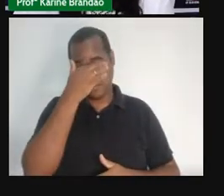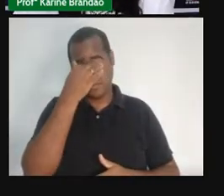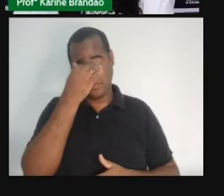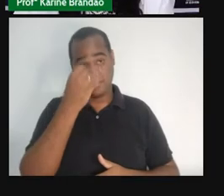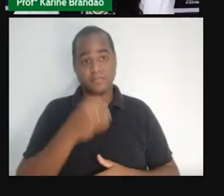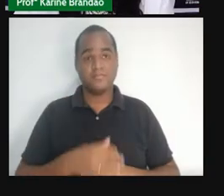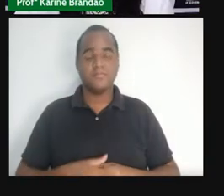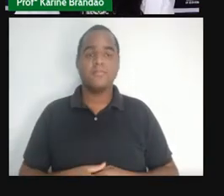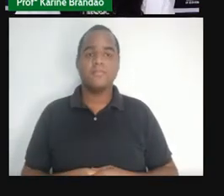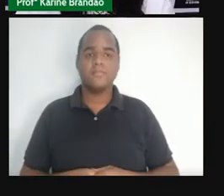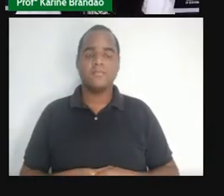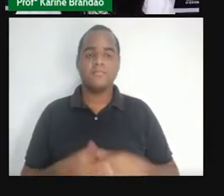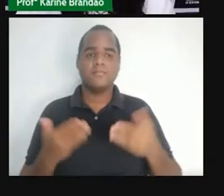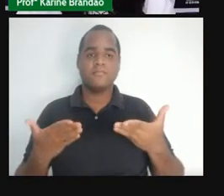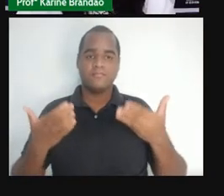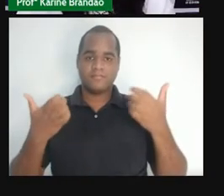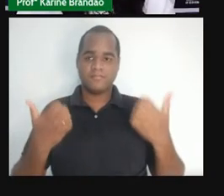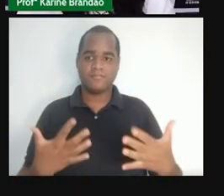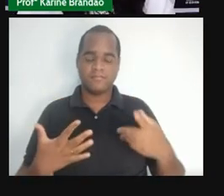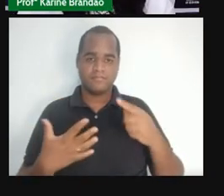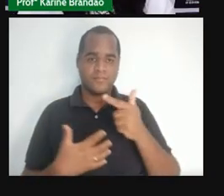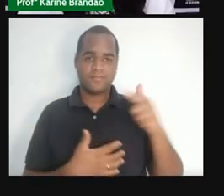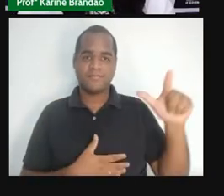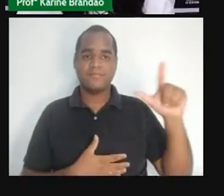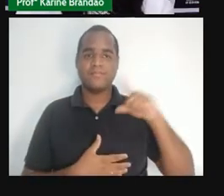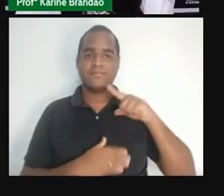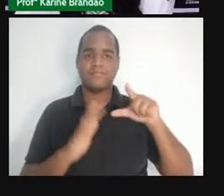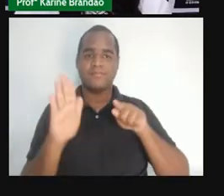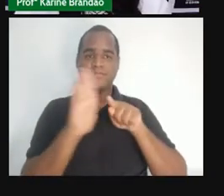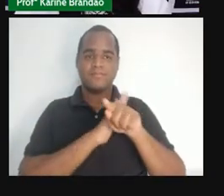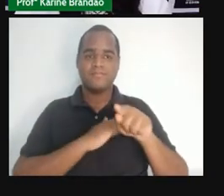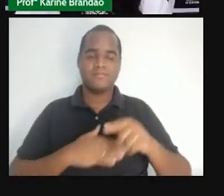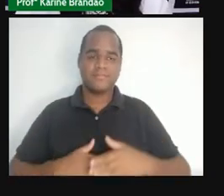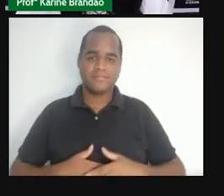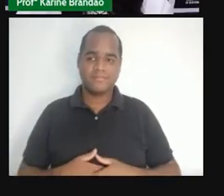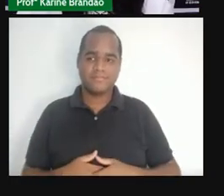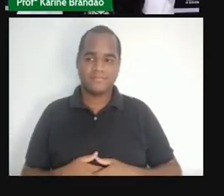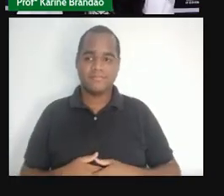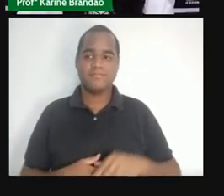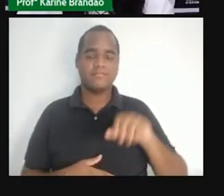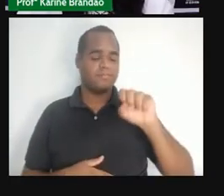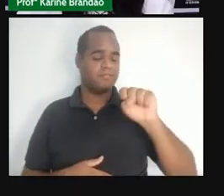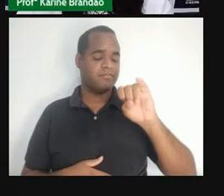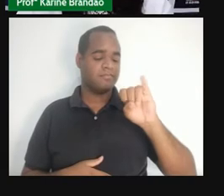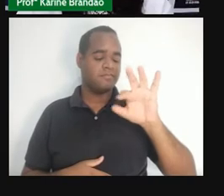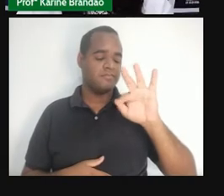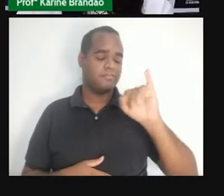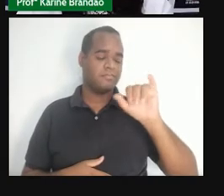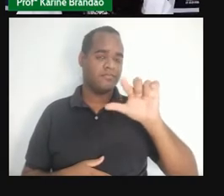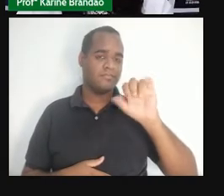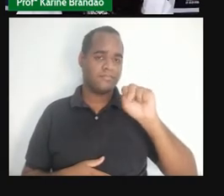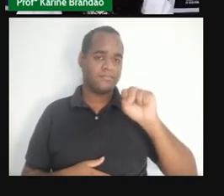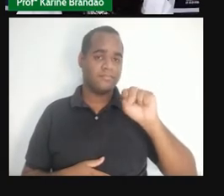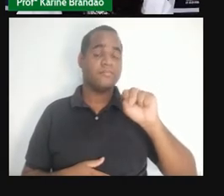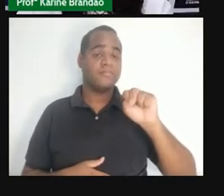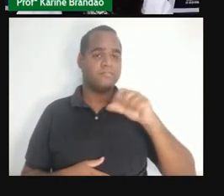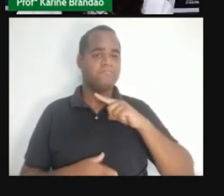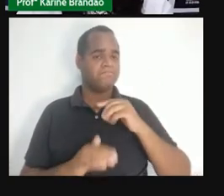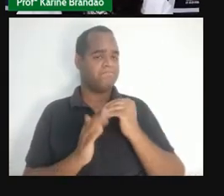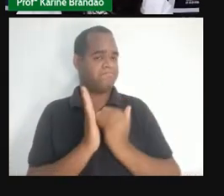Agora vamos para a nossa próxima questão. Sífilis aumenta em 13 e 14